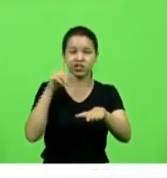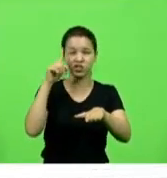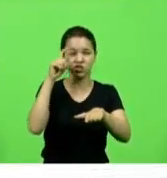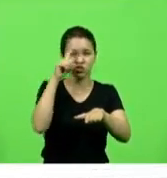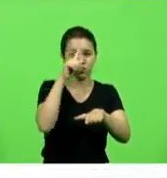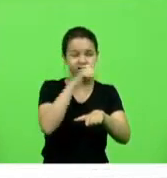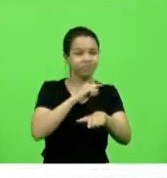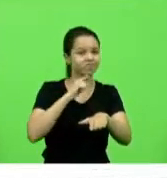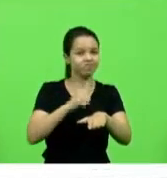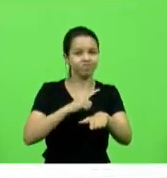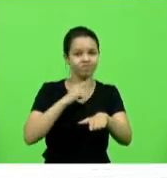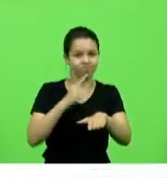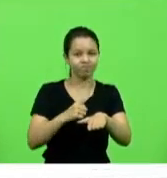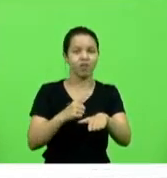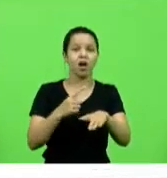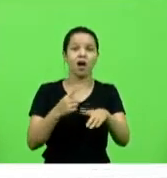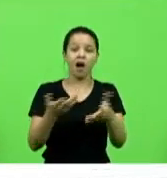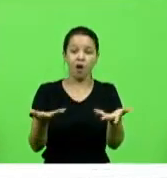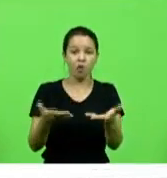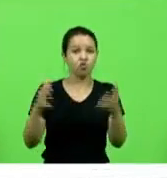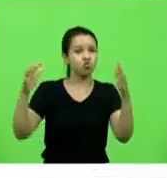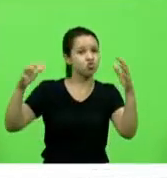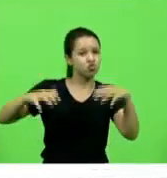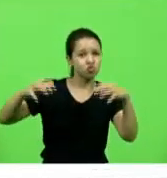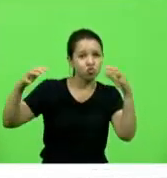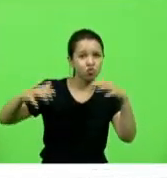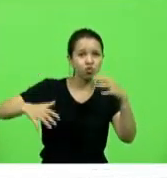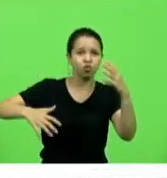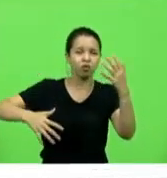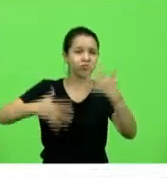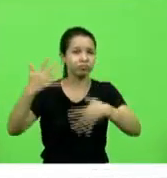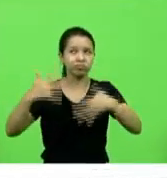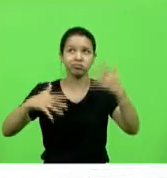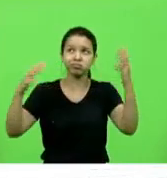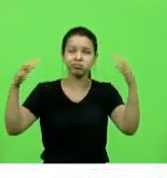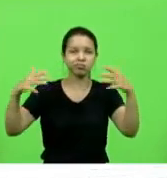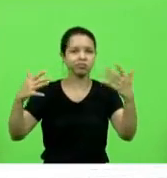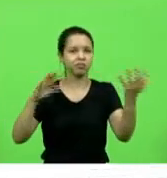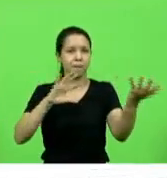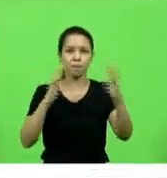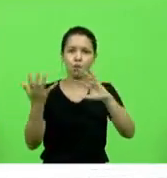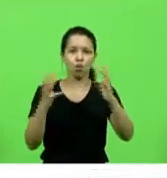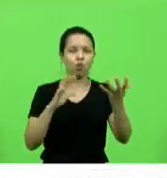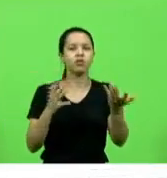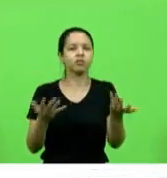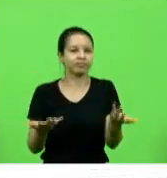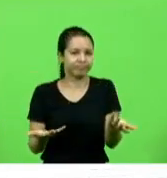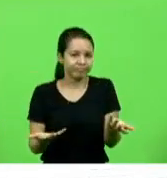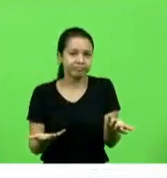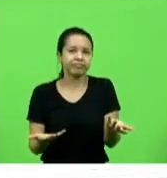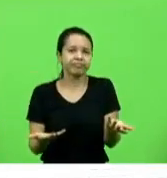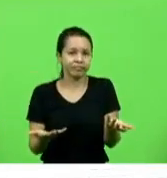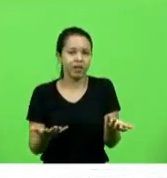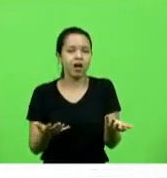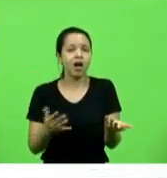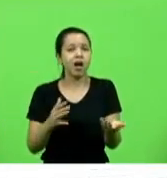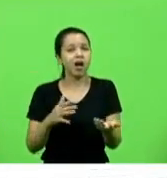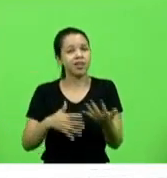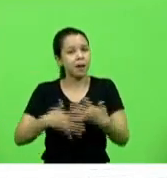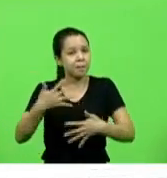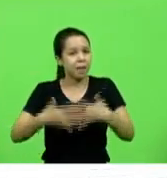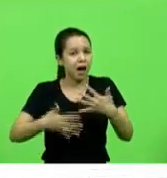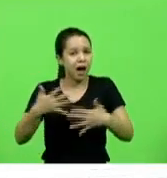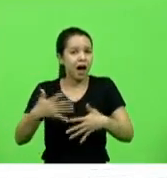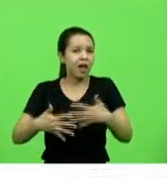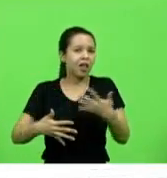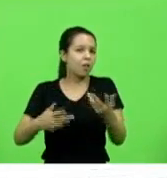momento pelas fortes chuvas pelas interpéries do tempo mas tão logo isso é um incômodo para o usuário em todas as